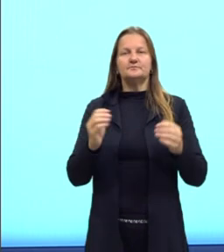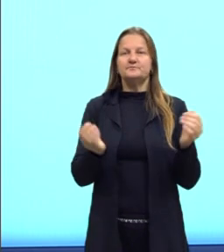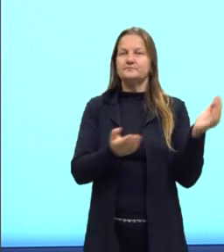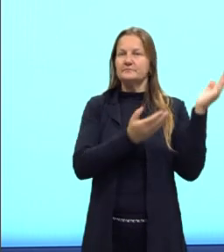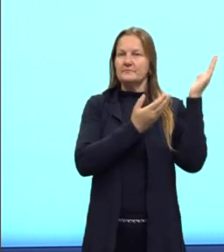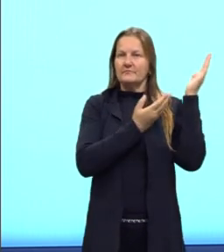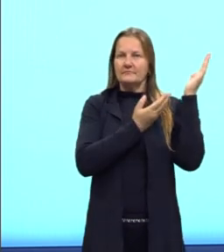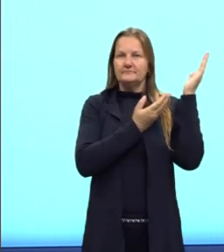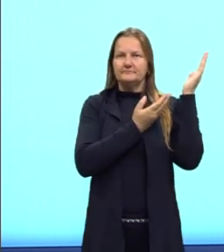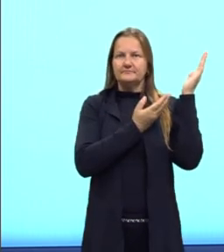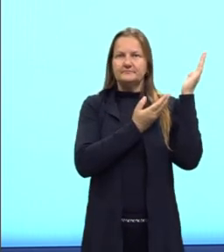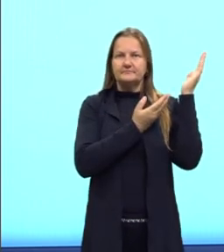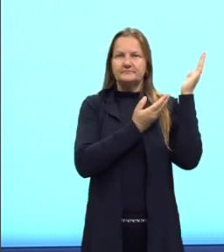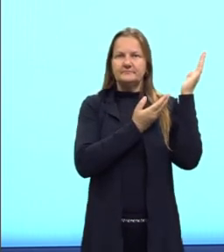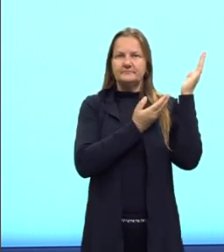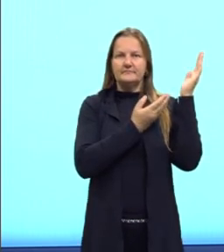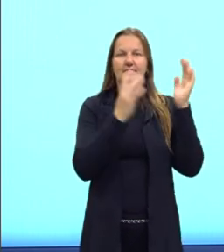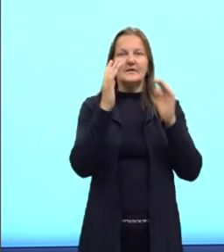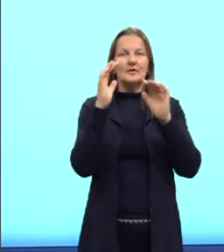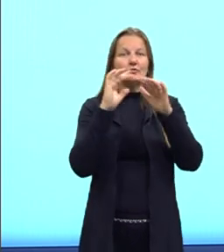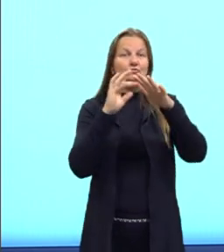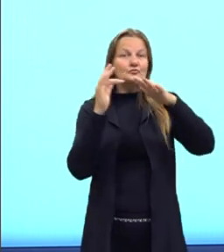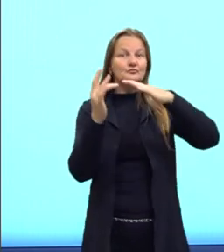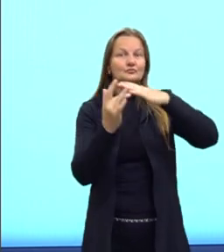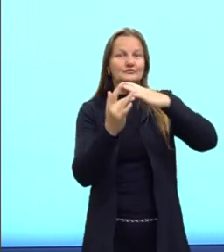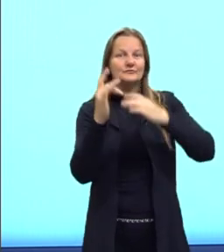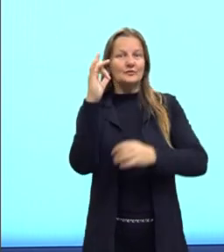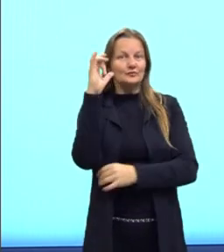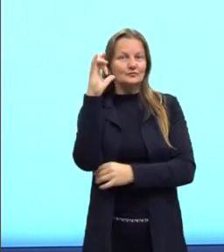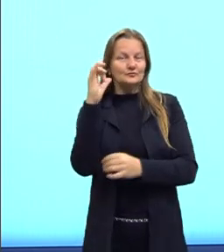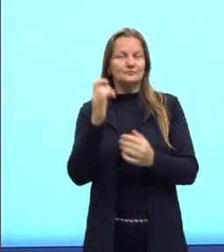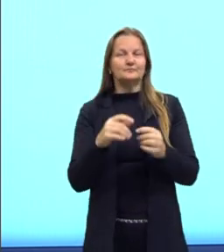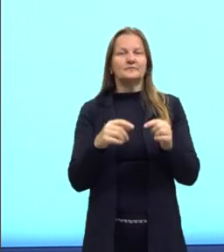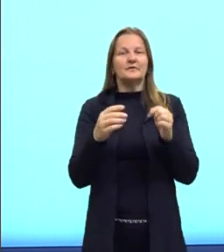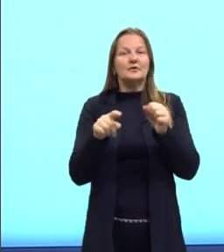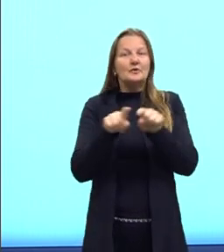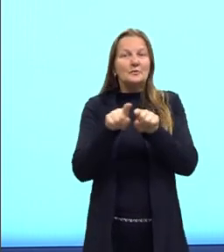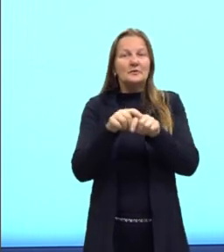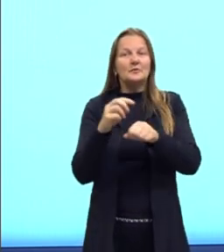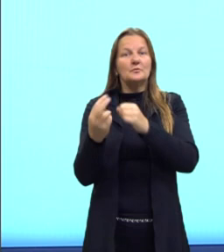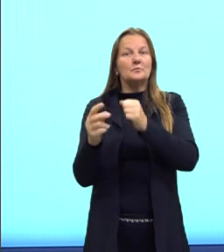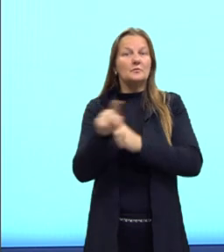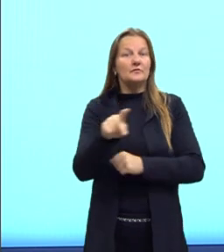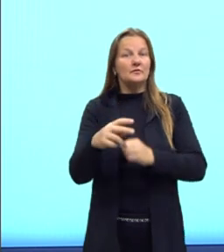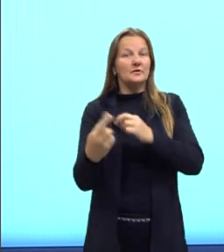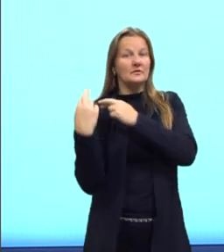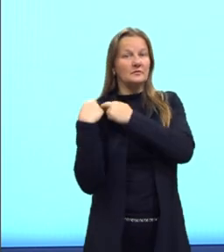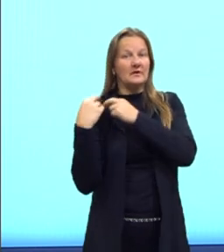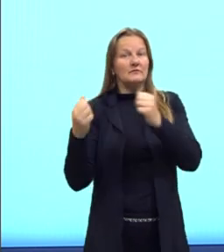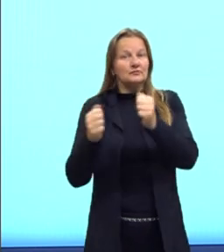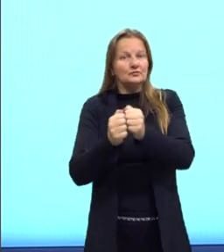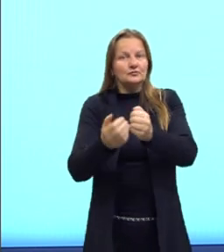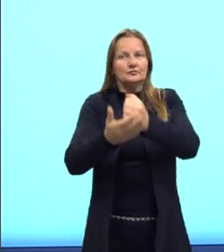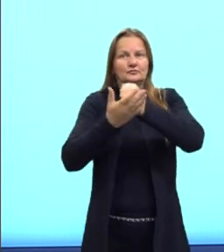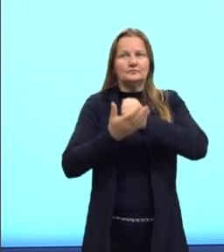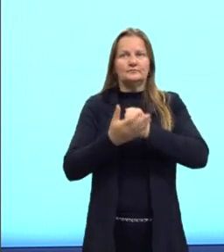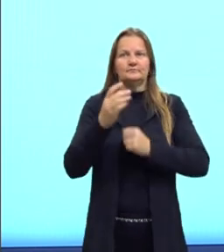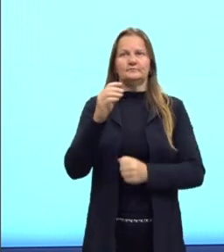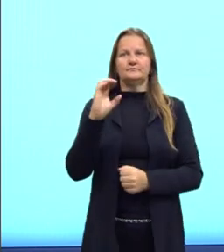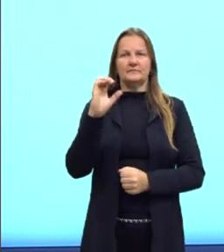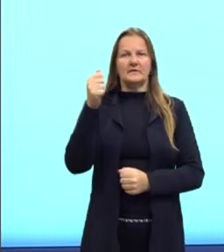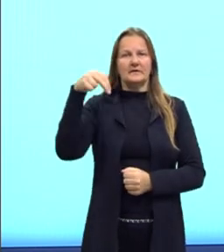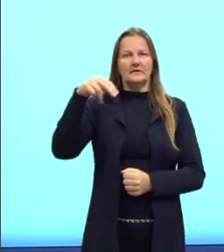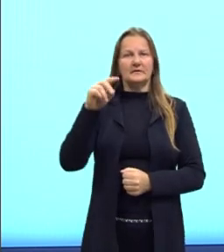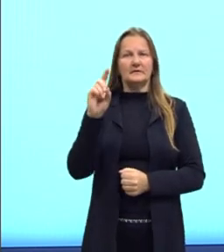o arroba proflucaslabella. Agradecer a minha curadora Andressa Domanski, que me ajuda a planejar as aulas e agradecer também a